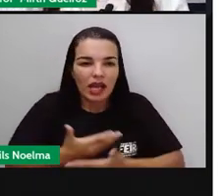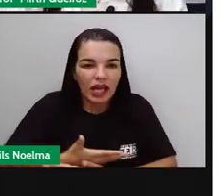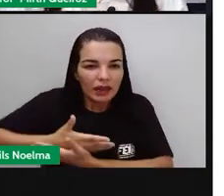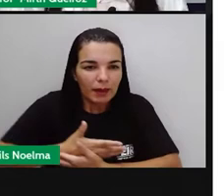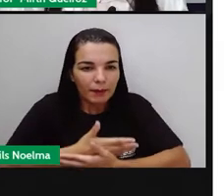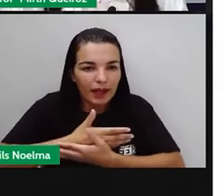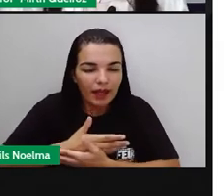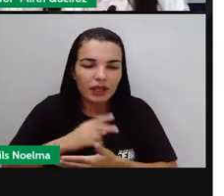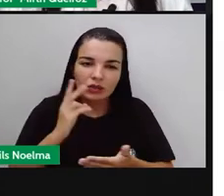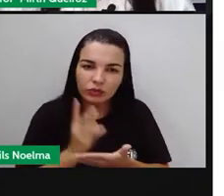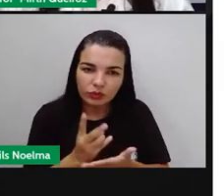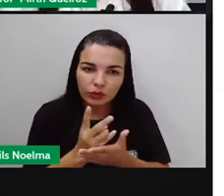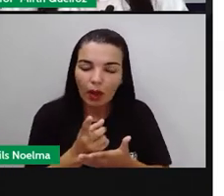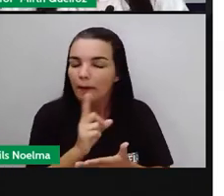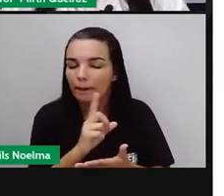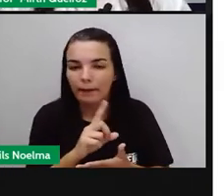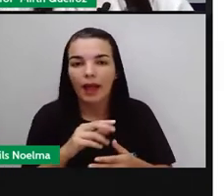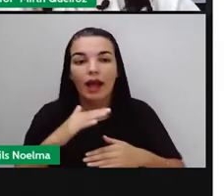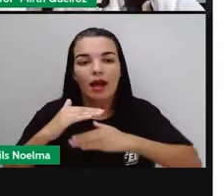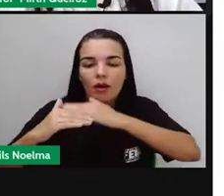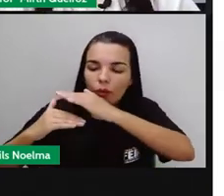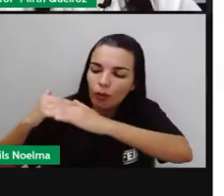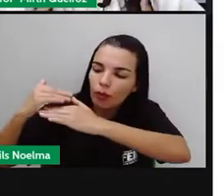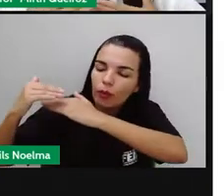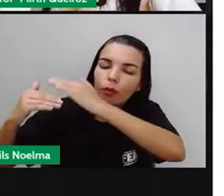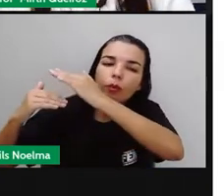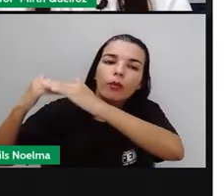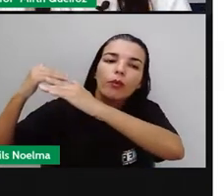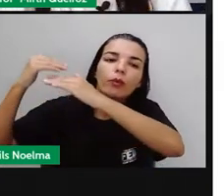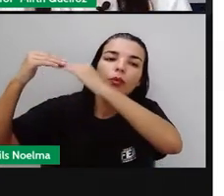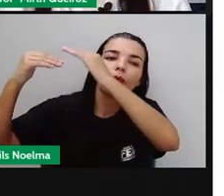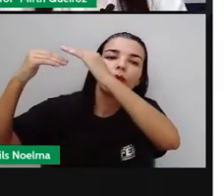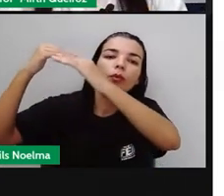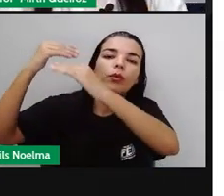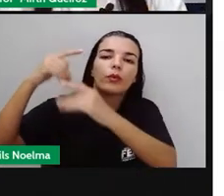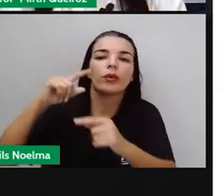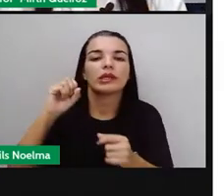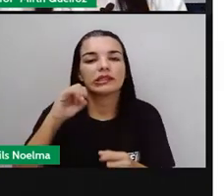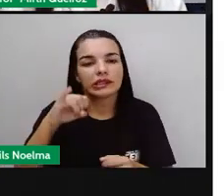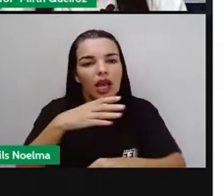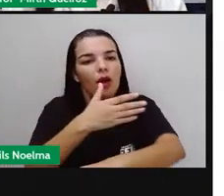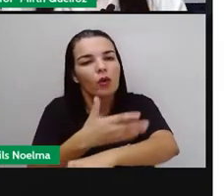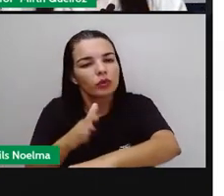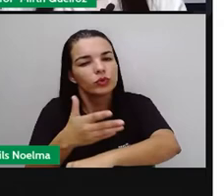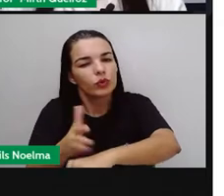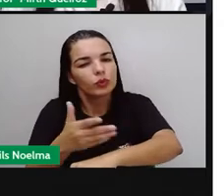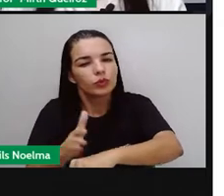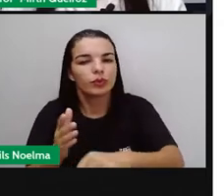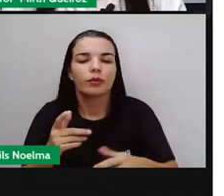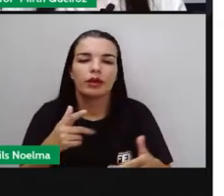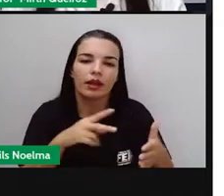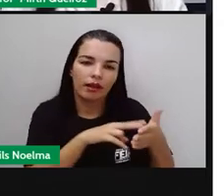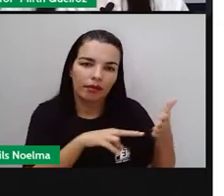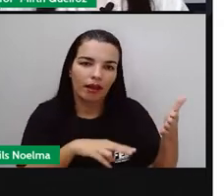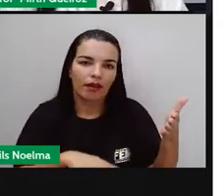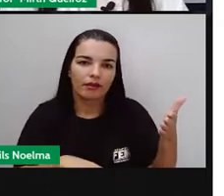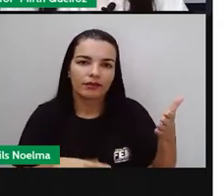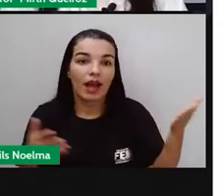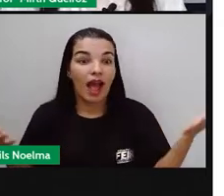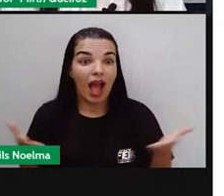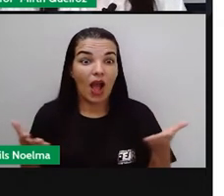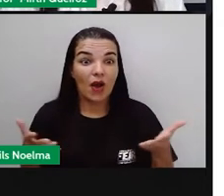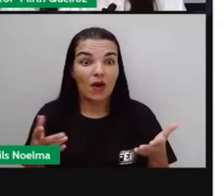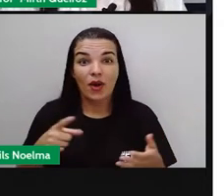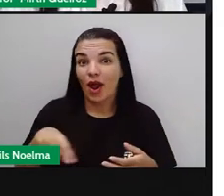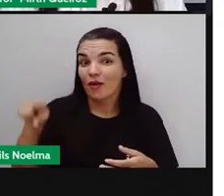gente se torna um leitor a partir da educação da prática de leitura. Agora